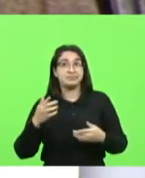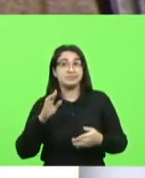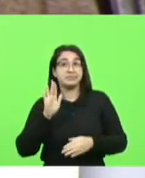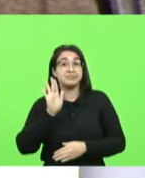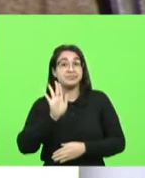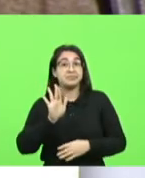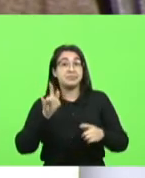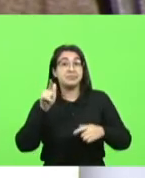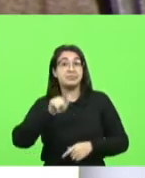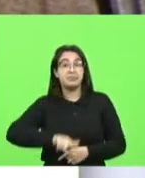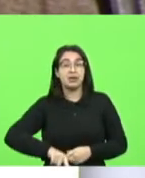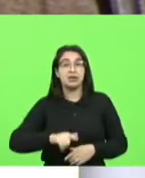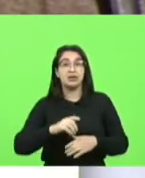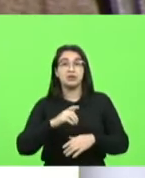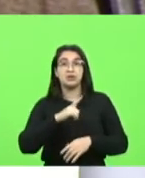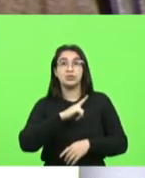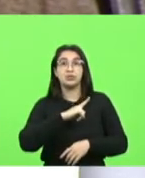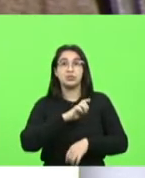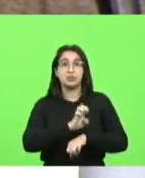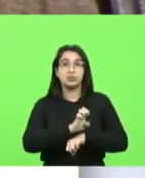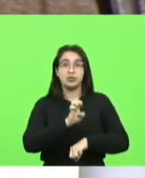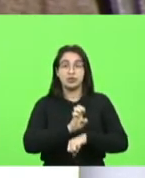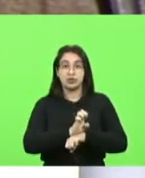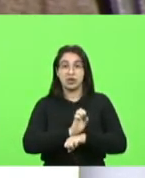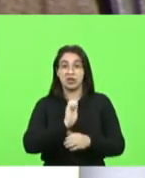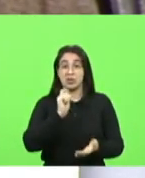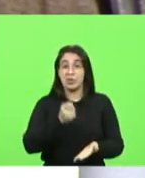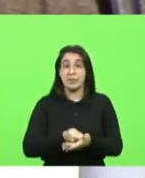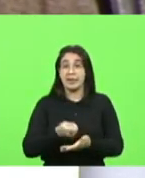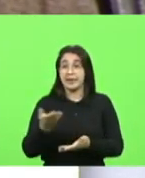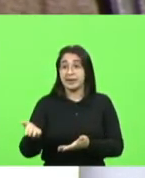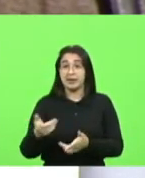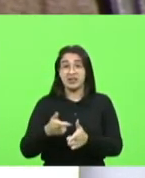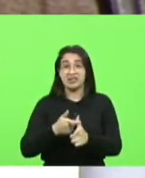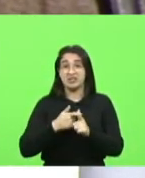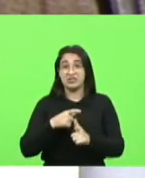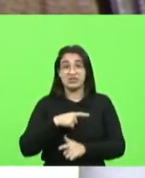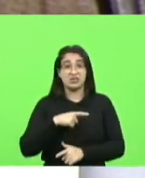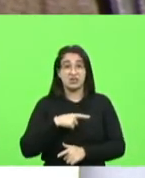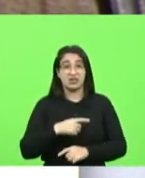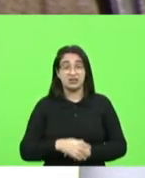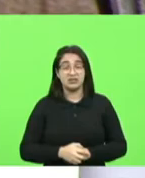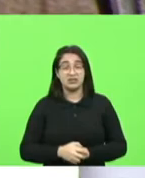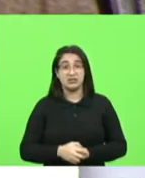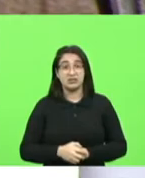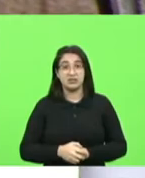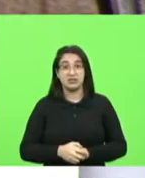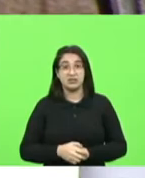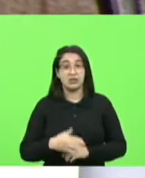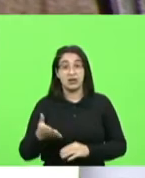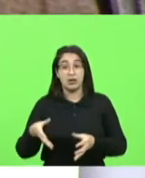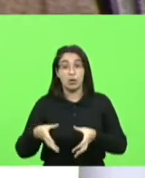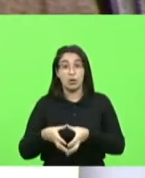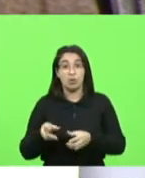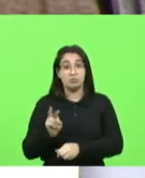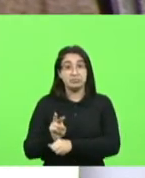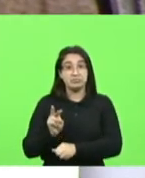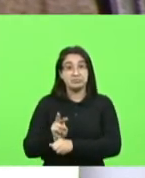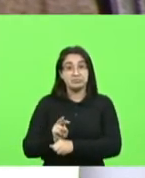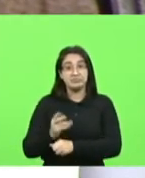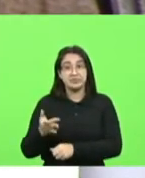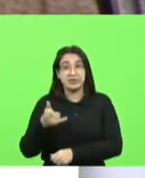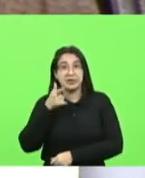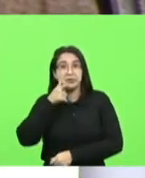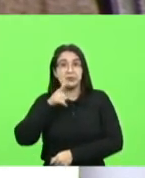a bancar com custos dessas empresas é isso mesmo além do mercado ser protegido ainda estão ganhando esse